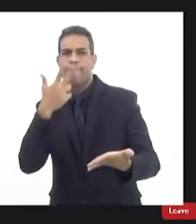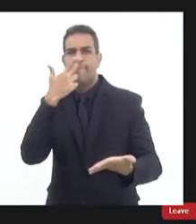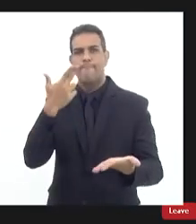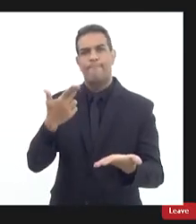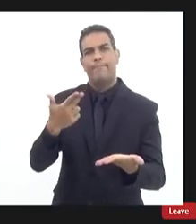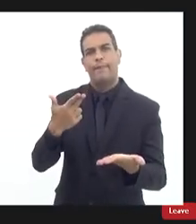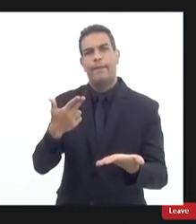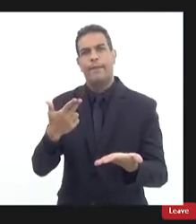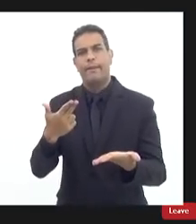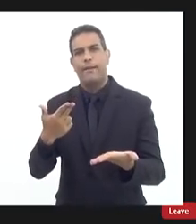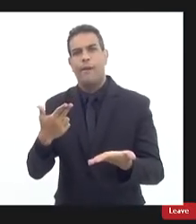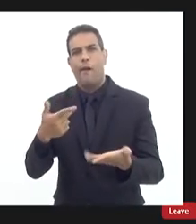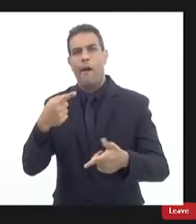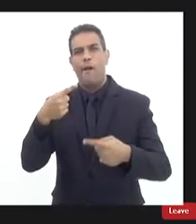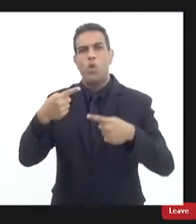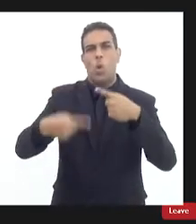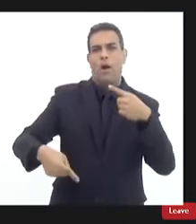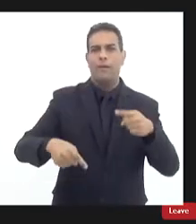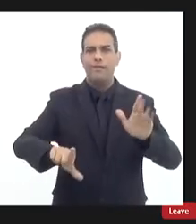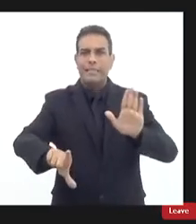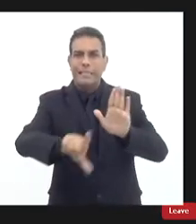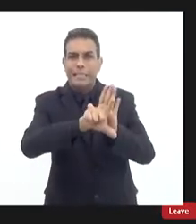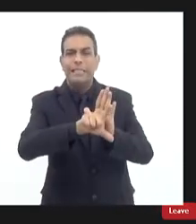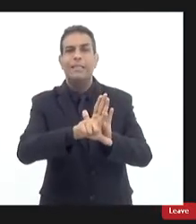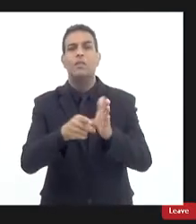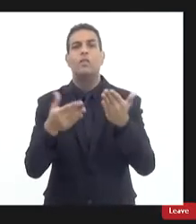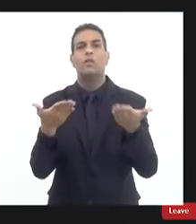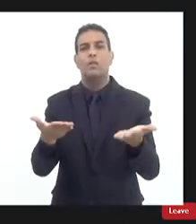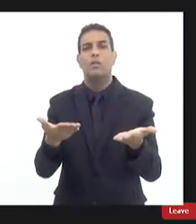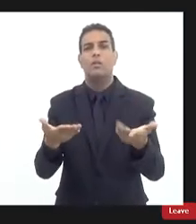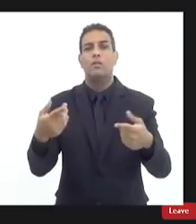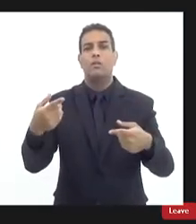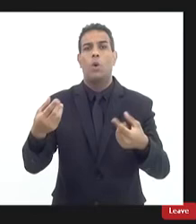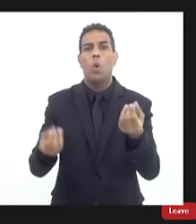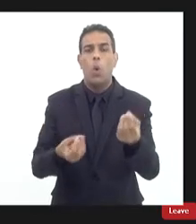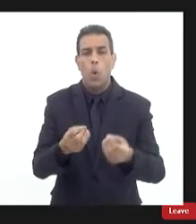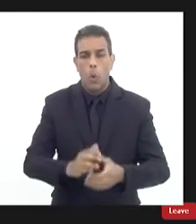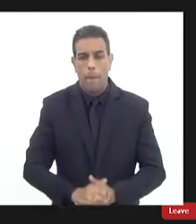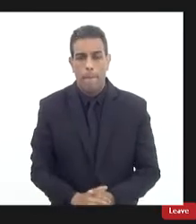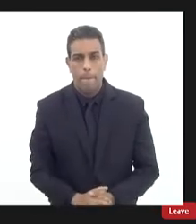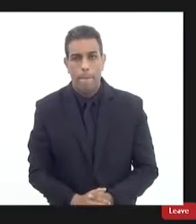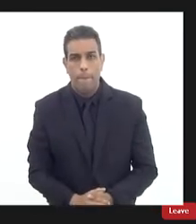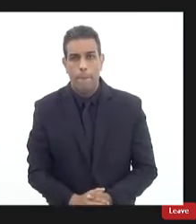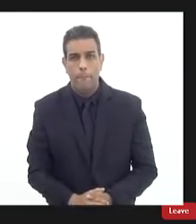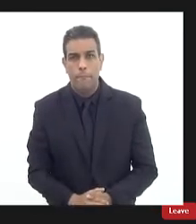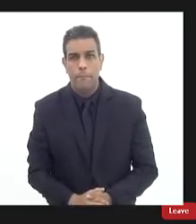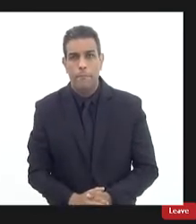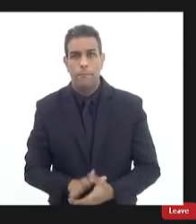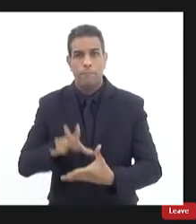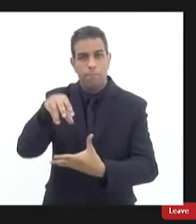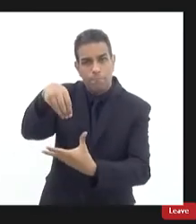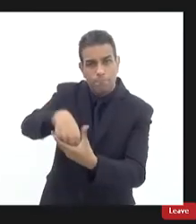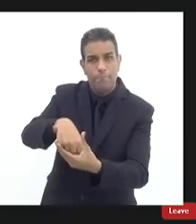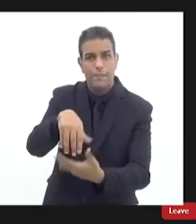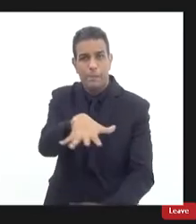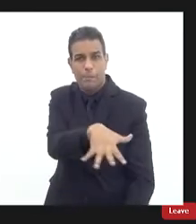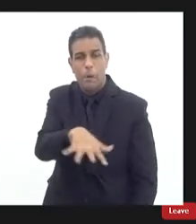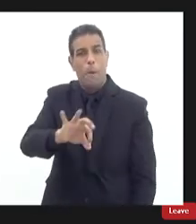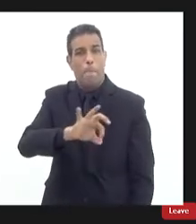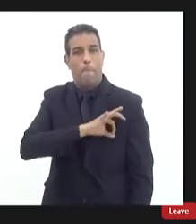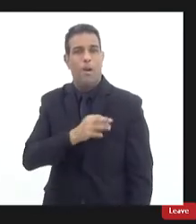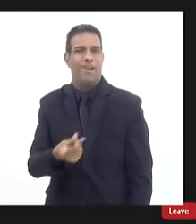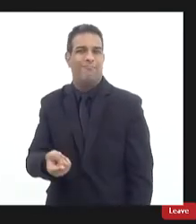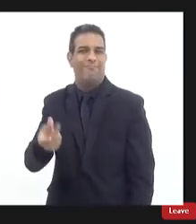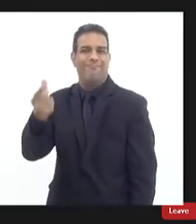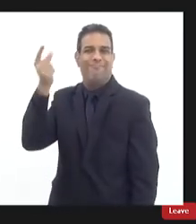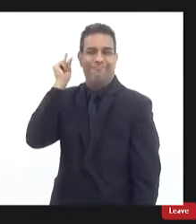legislação inclusive esse de câmeras do on-board que a gente fala agora no corpo do próprio policial já é projeto antigo que